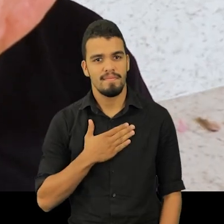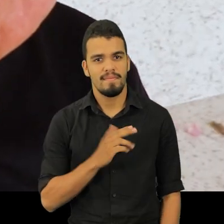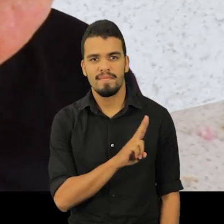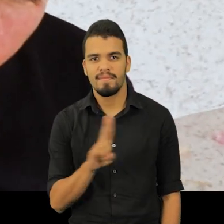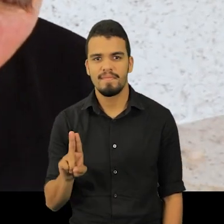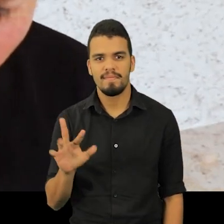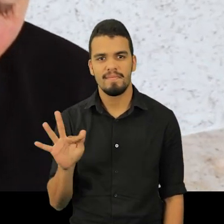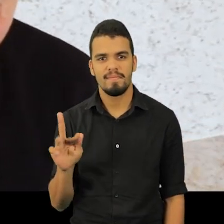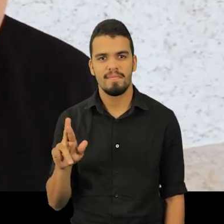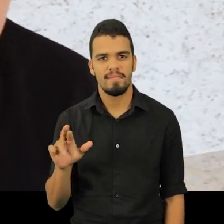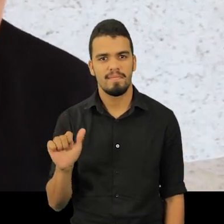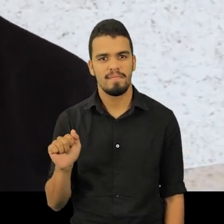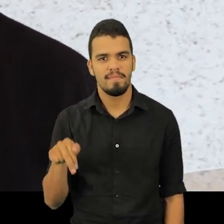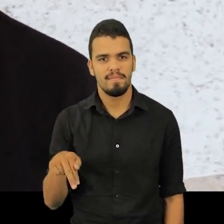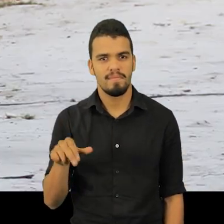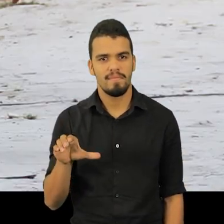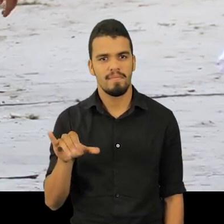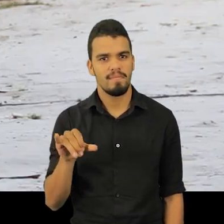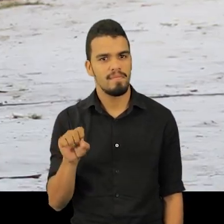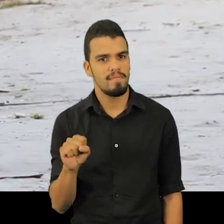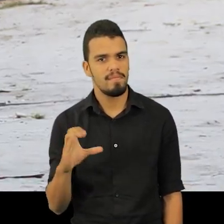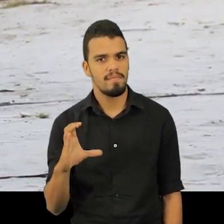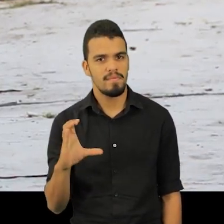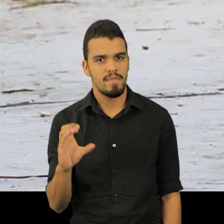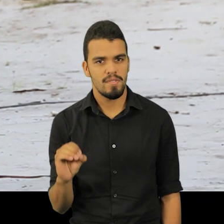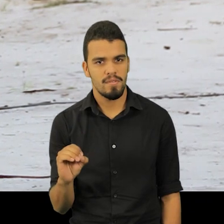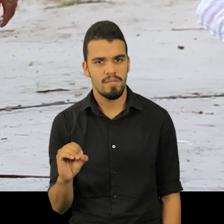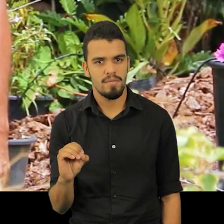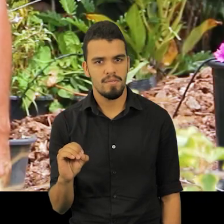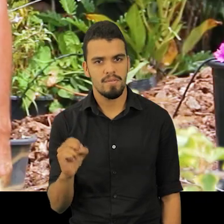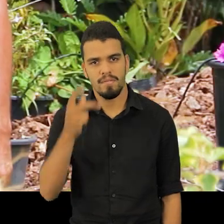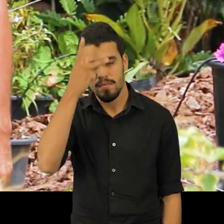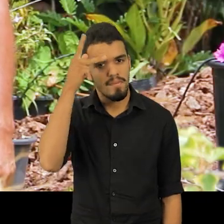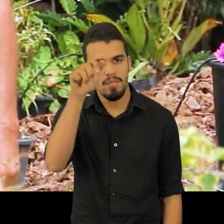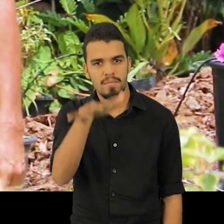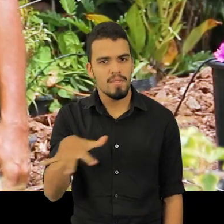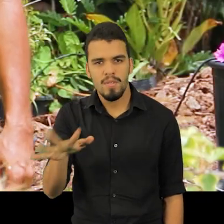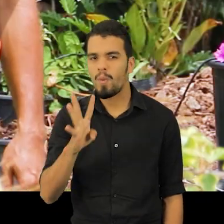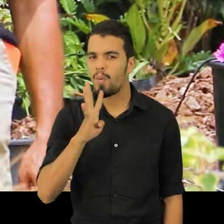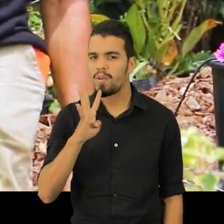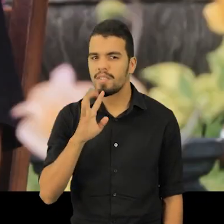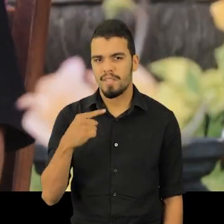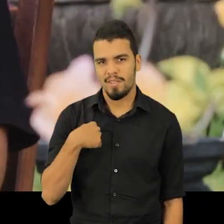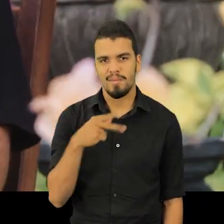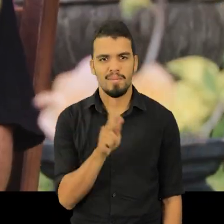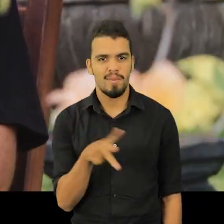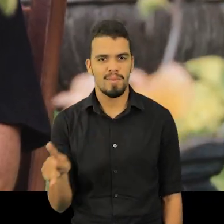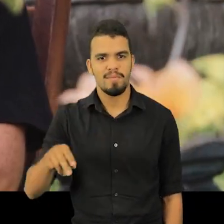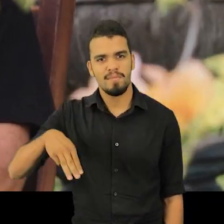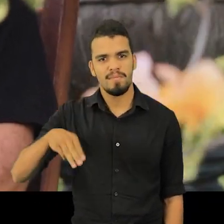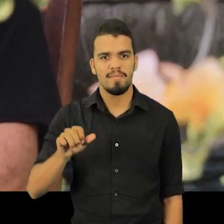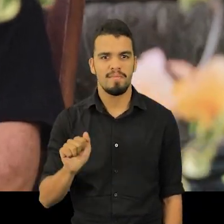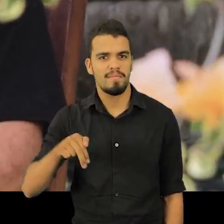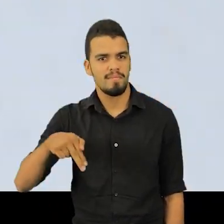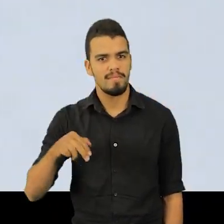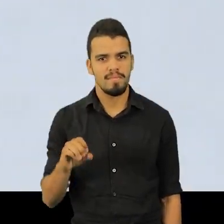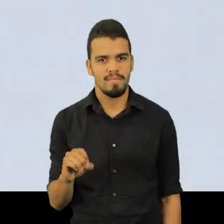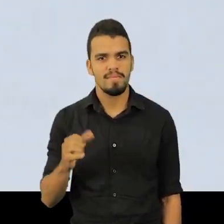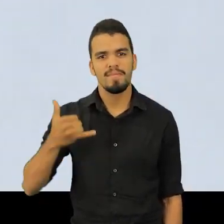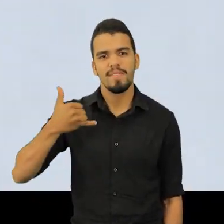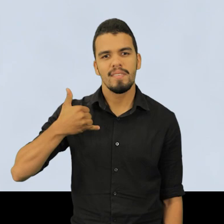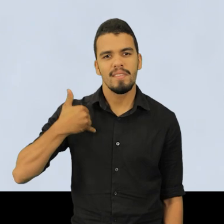Meu nome é Francisco de Assis Gonçalves Andrade, sou conhecido como professor humano e tenho 45 anos.